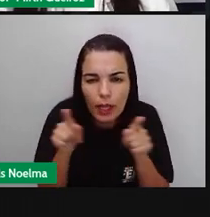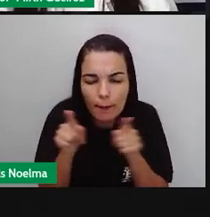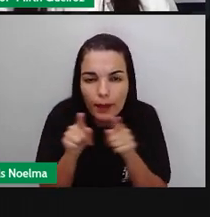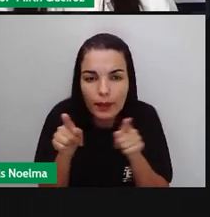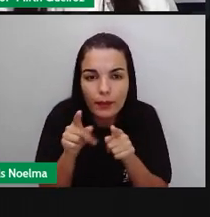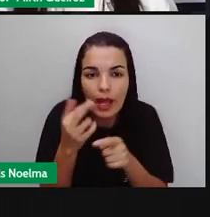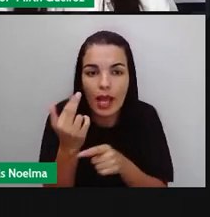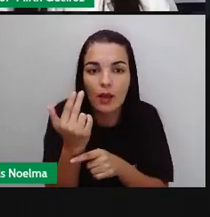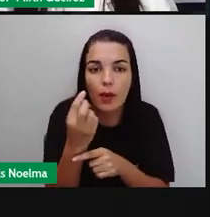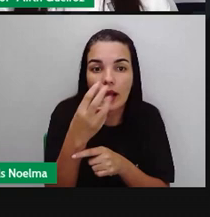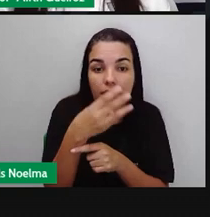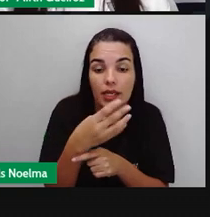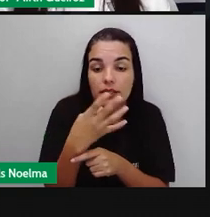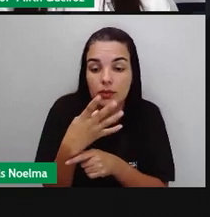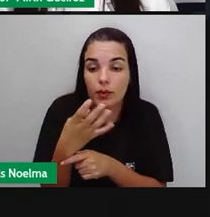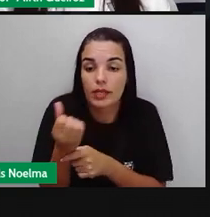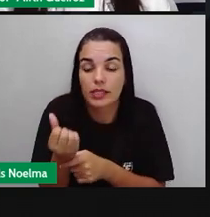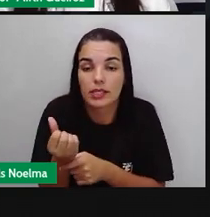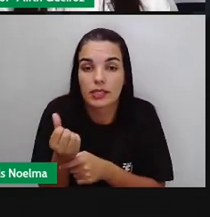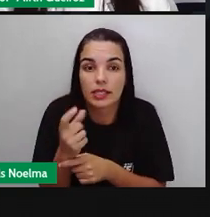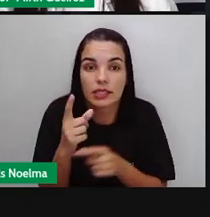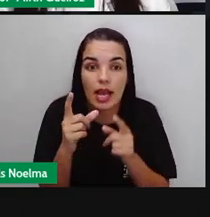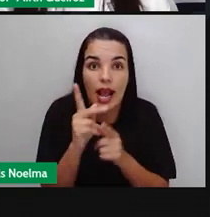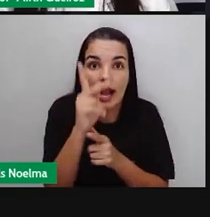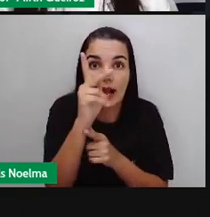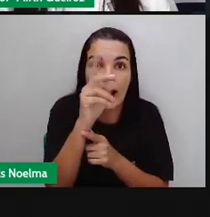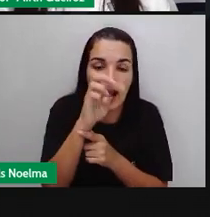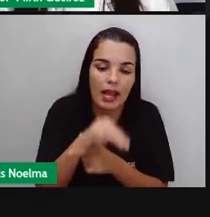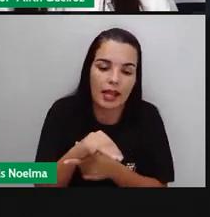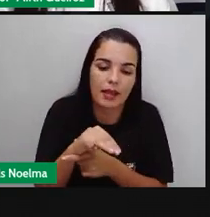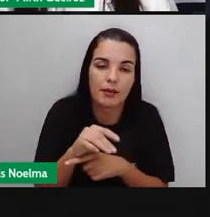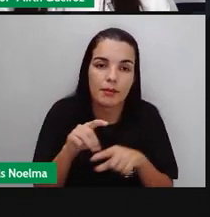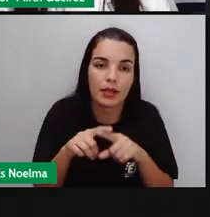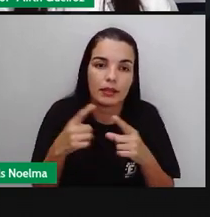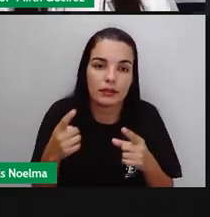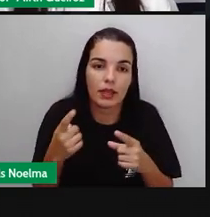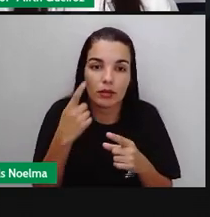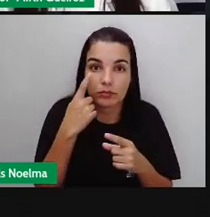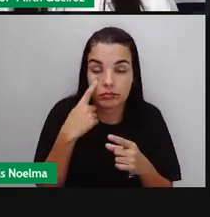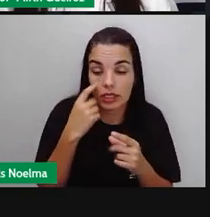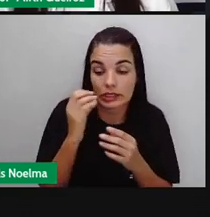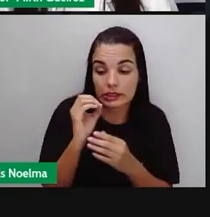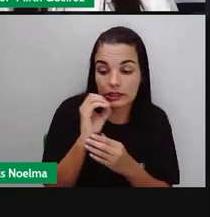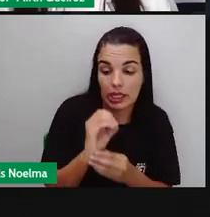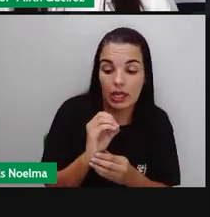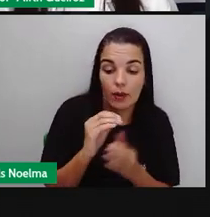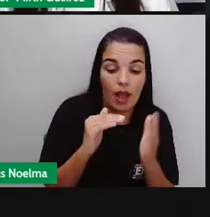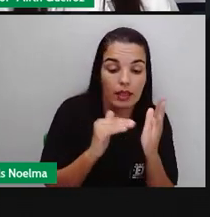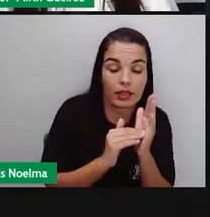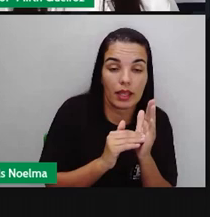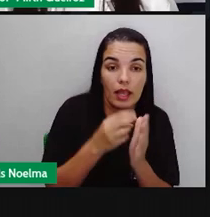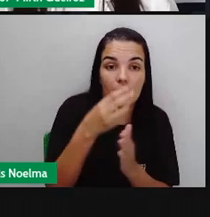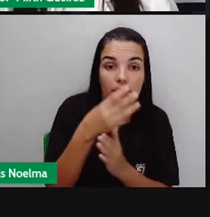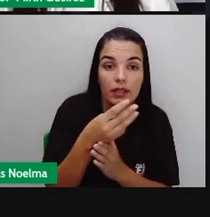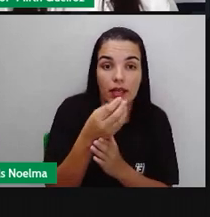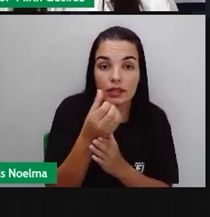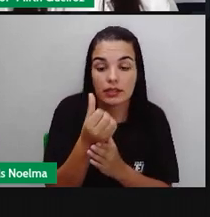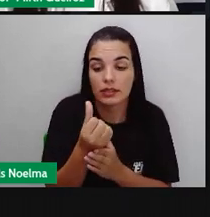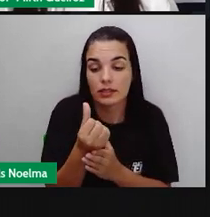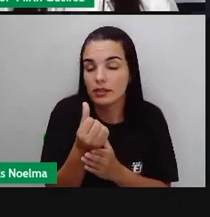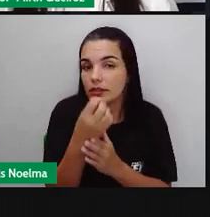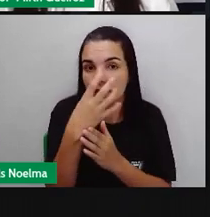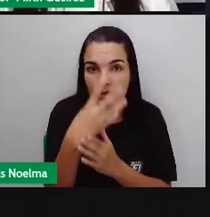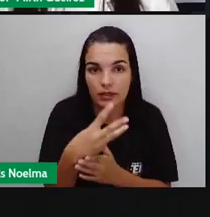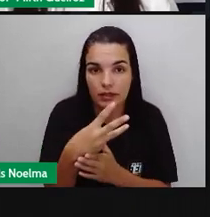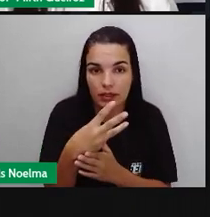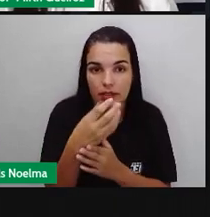346 quilômetros, certo? Então, a escala aí é 1 por 36